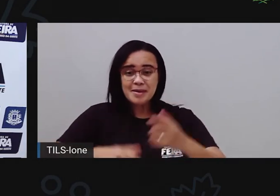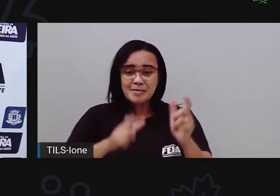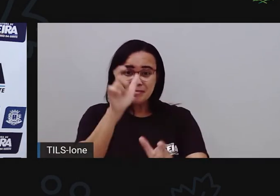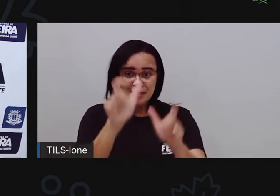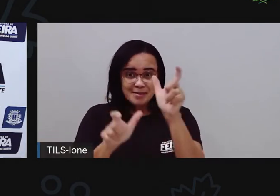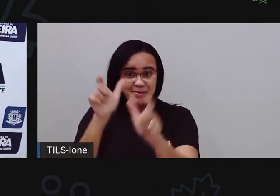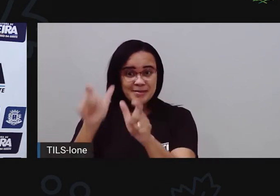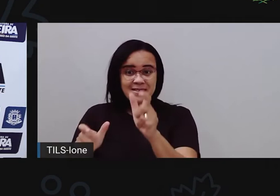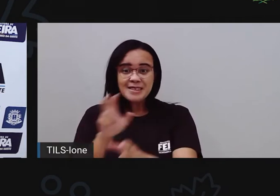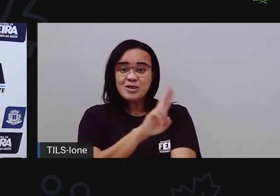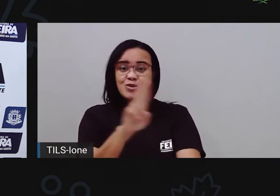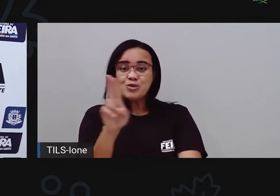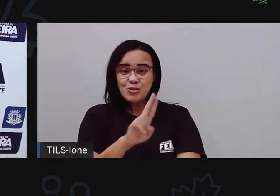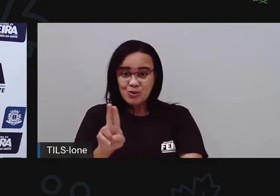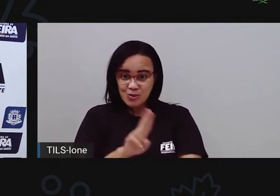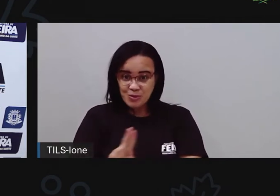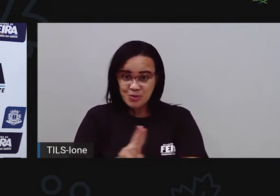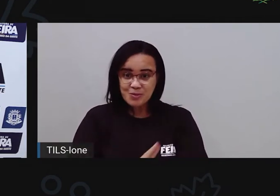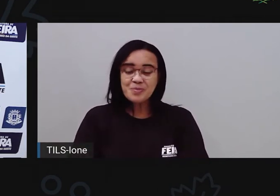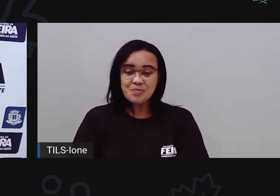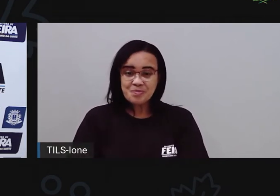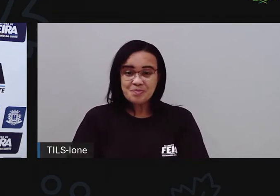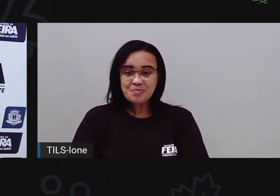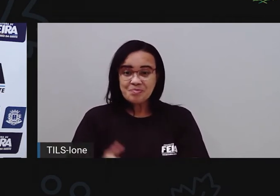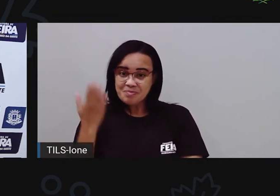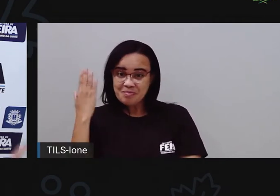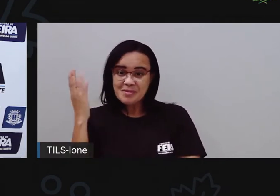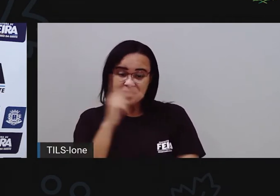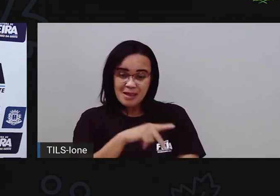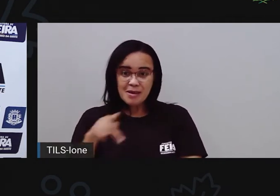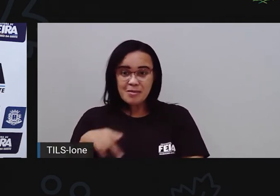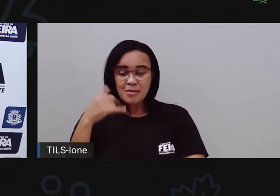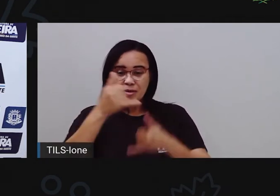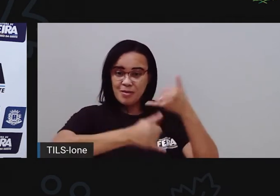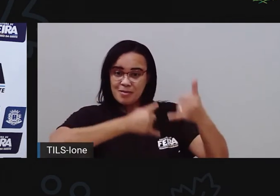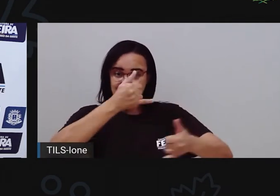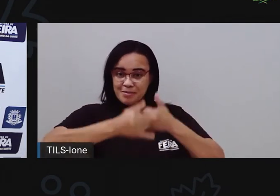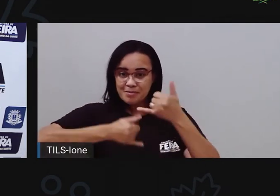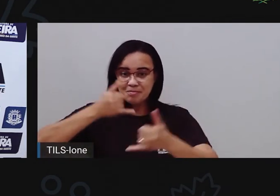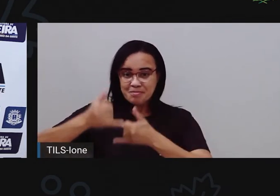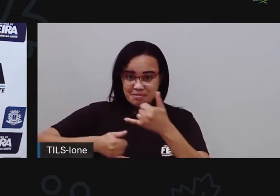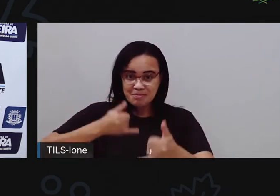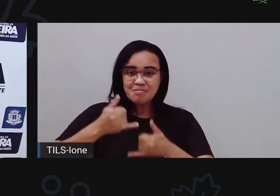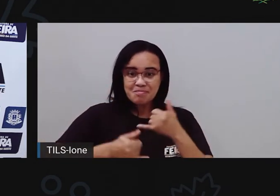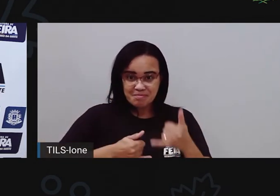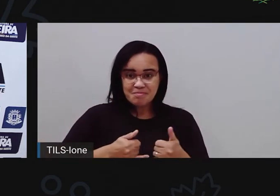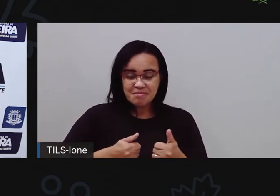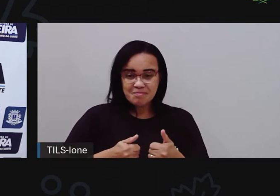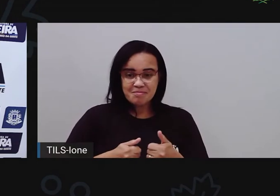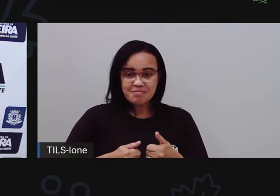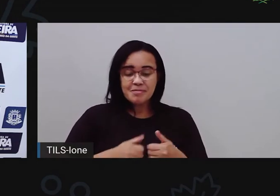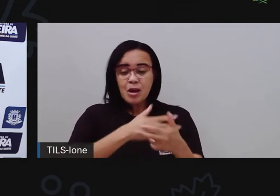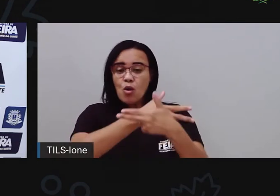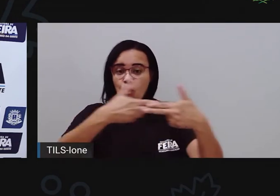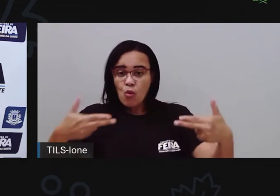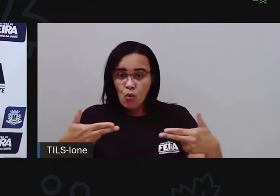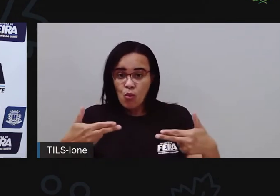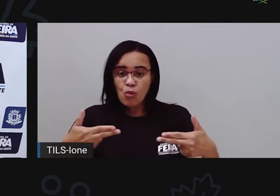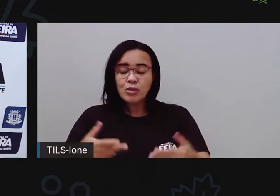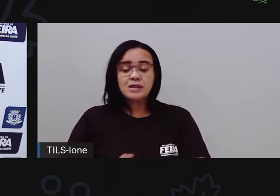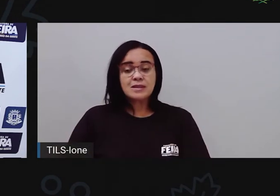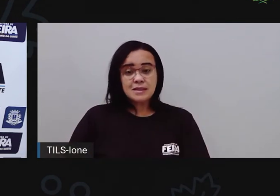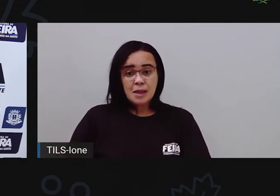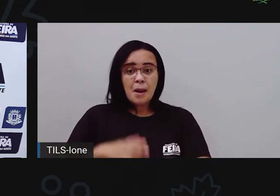fez aquele jogo com vocês, né? Em que a gente ia falando o objeto, depois a Pró... A gente, para falar do próximo objeto, gente tinha que falar do